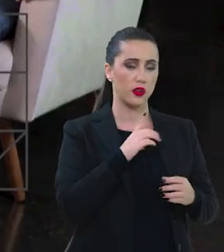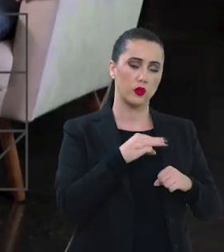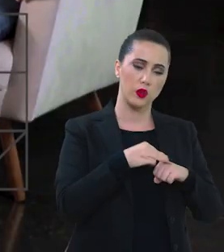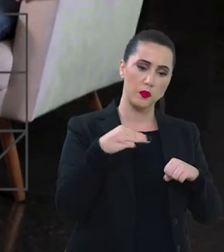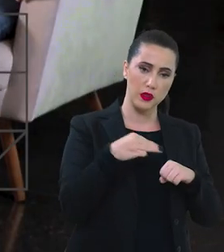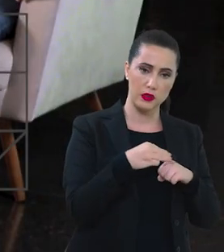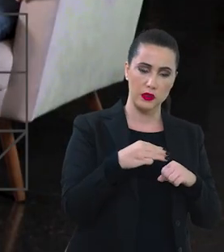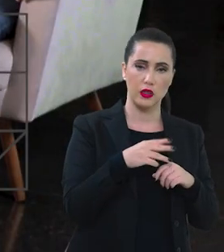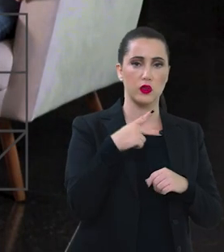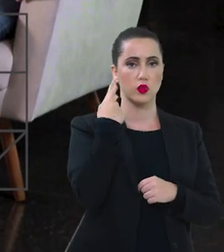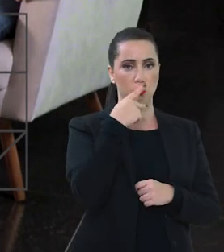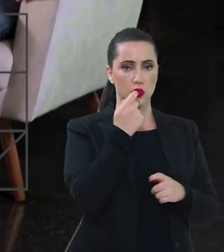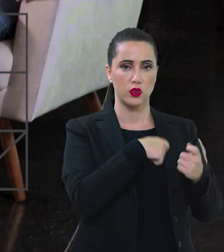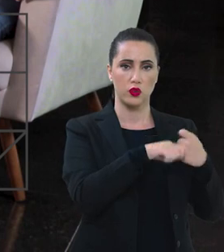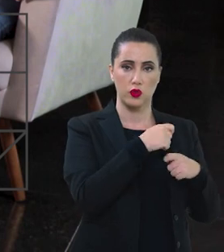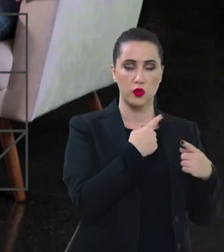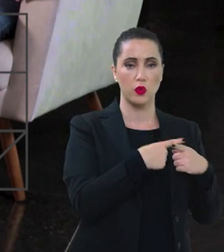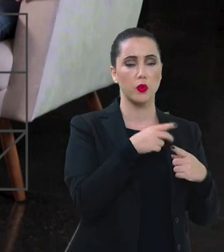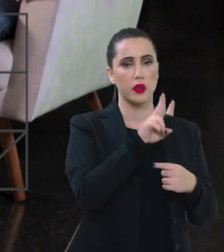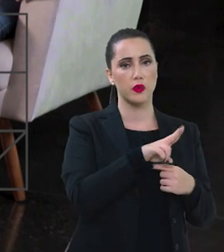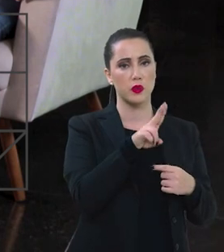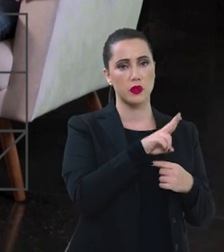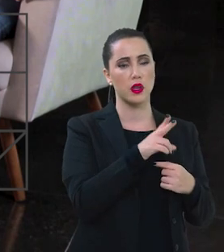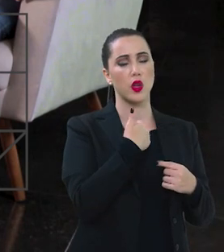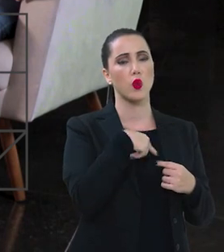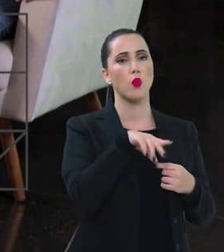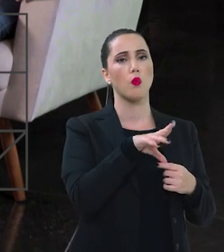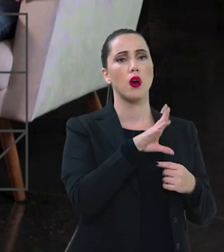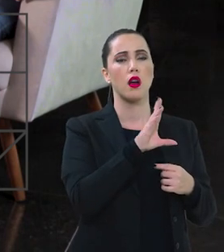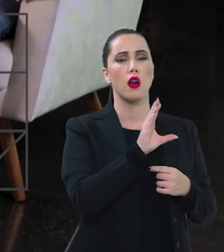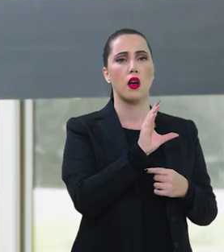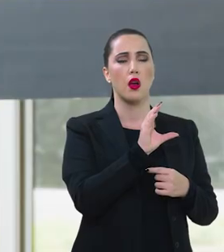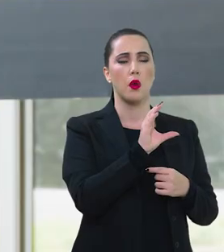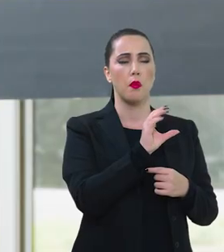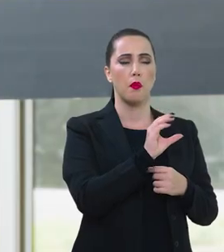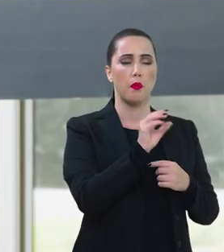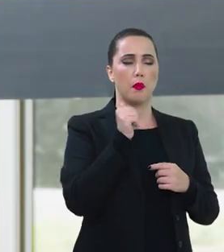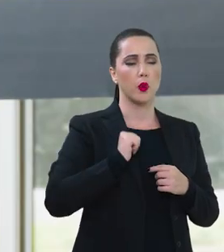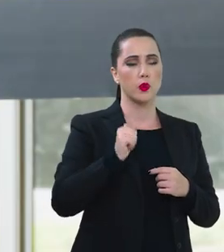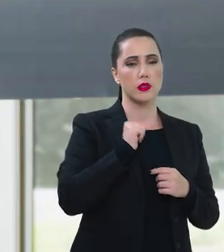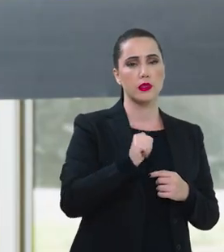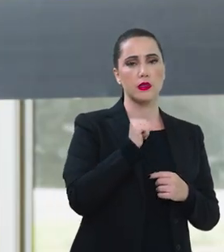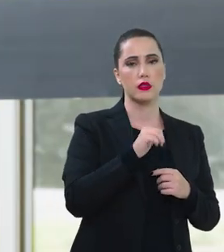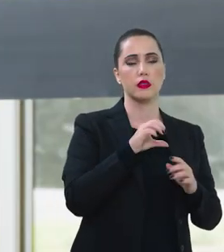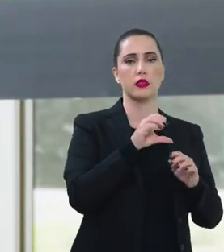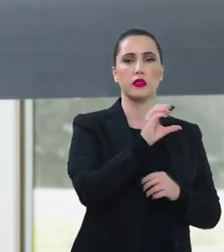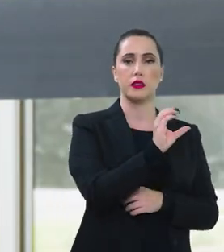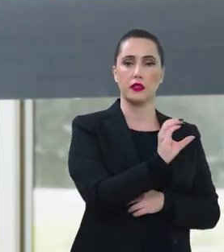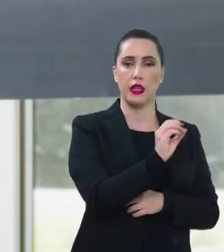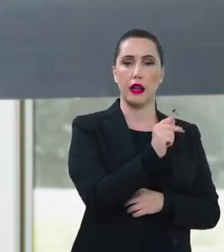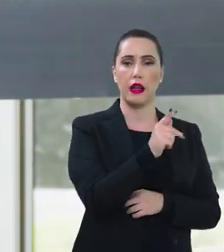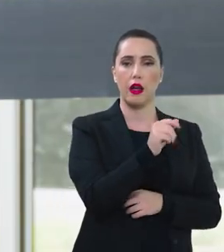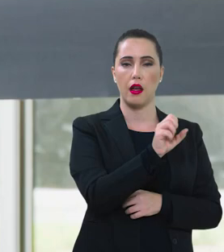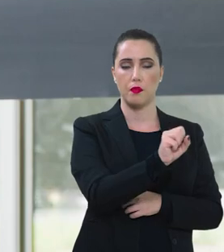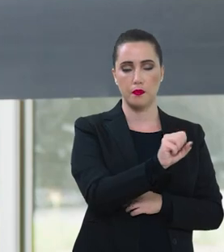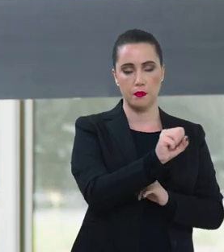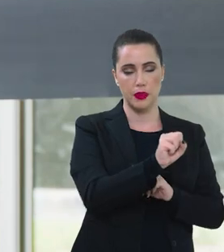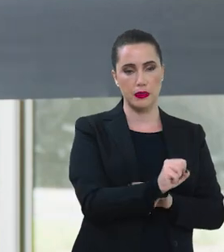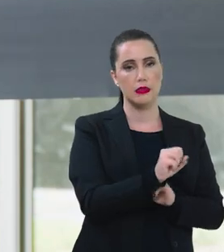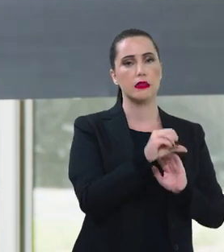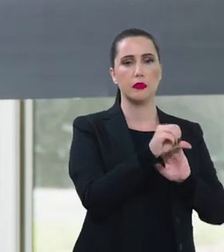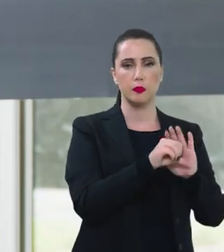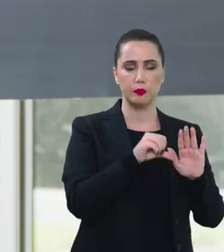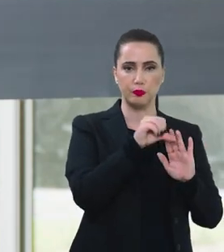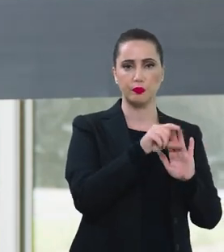mestrado em Direito Político Econômico graças a uma bolsa da CAPES faço questão de ficar reiterando isso porque para mim como uma jovem que teve